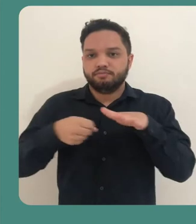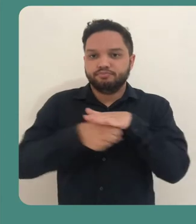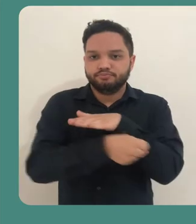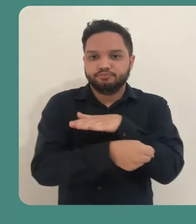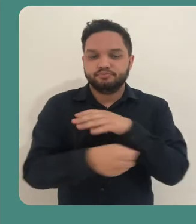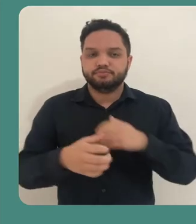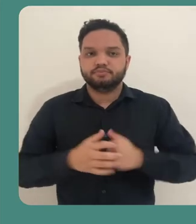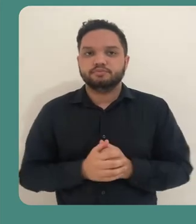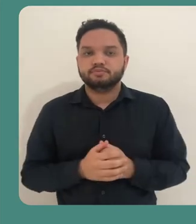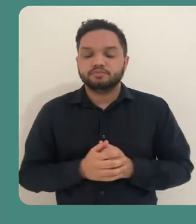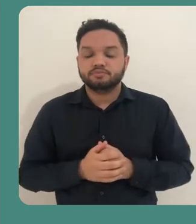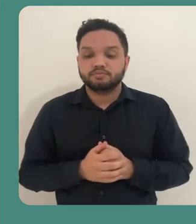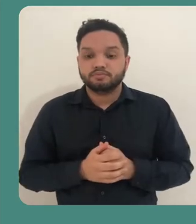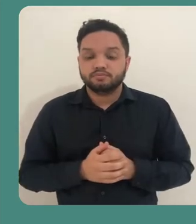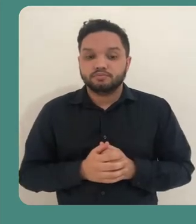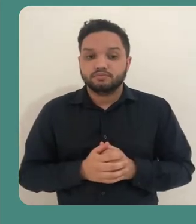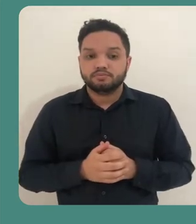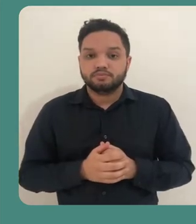para eles serem inseridos.